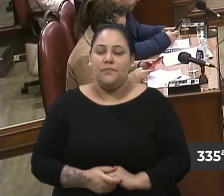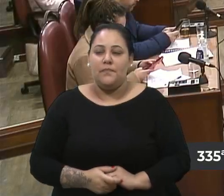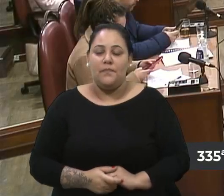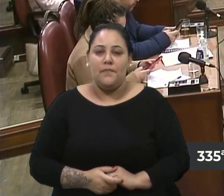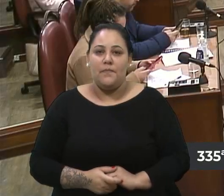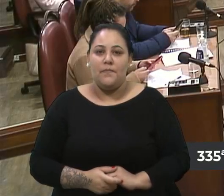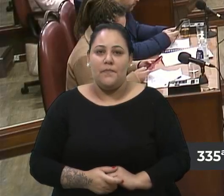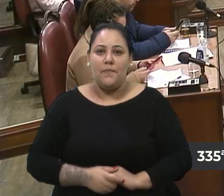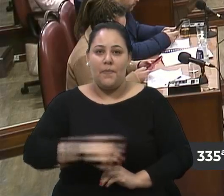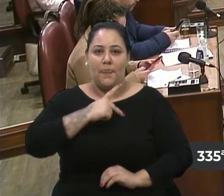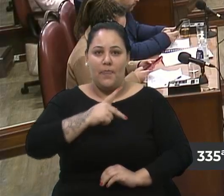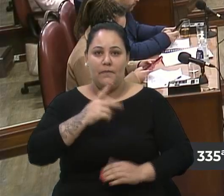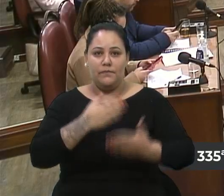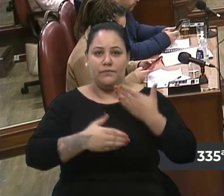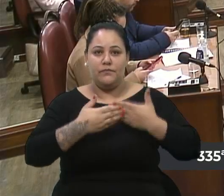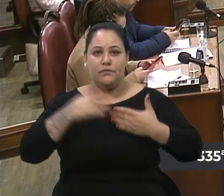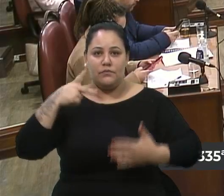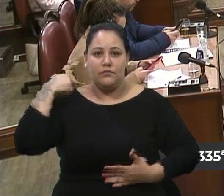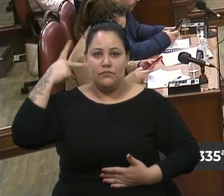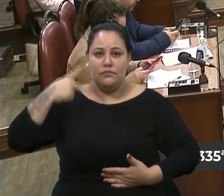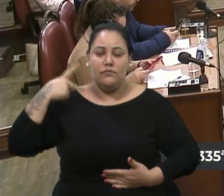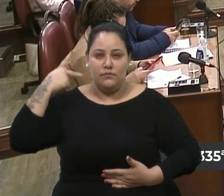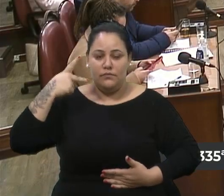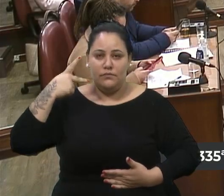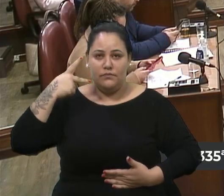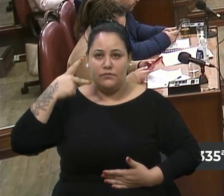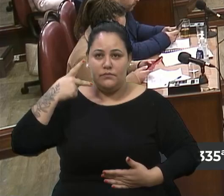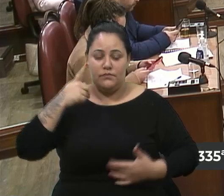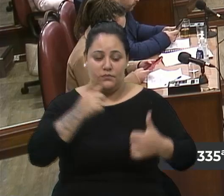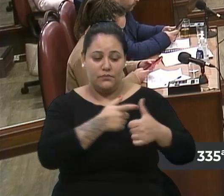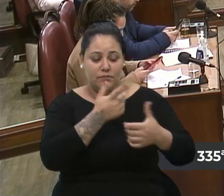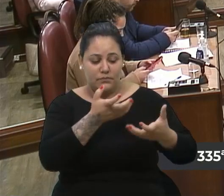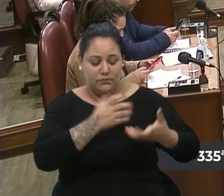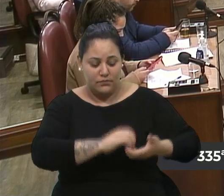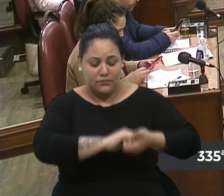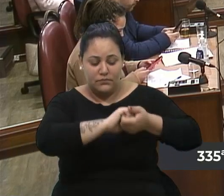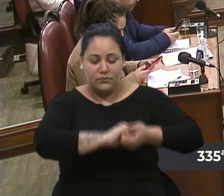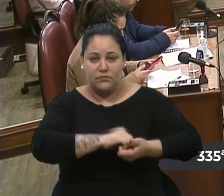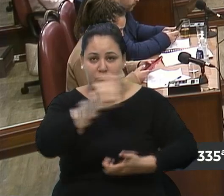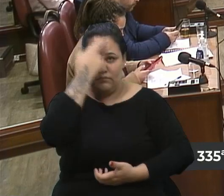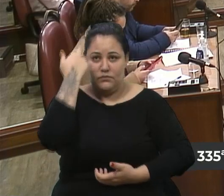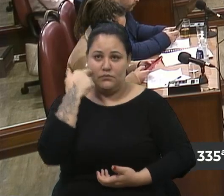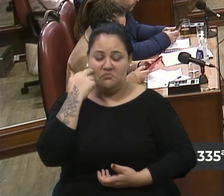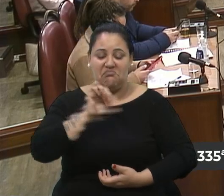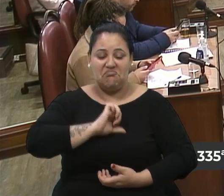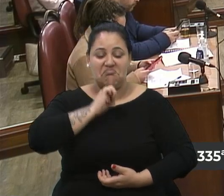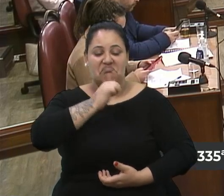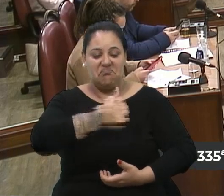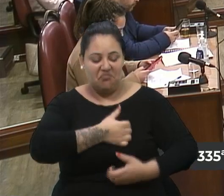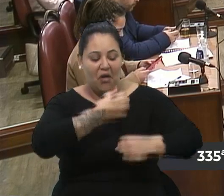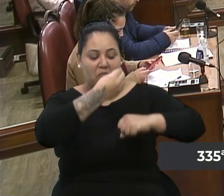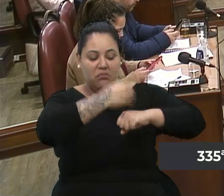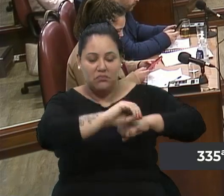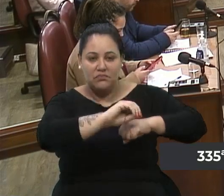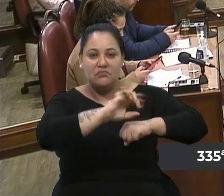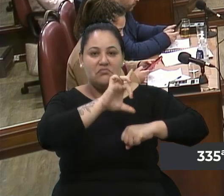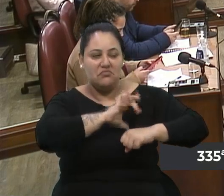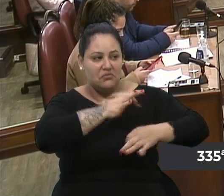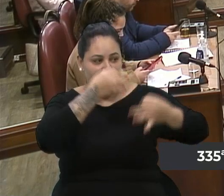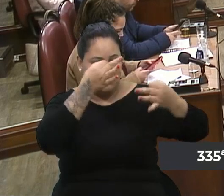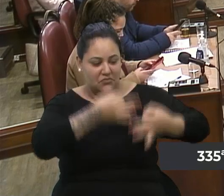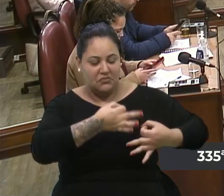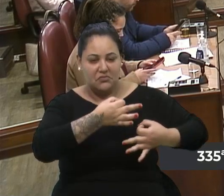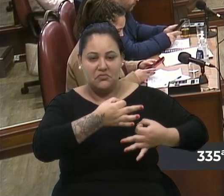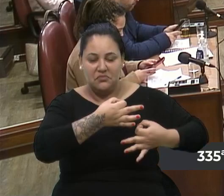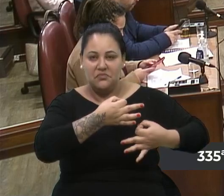Senhor presidente, senhoras vereadoras, senhores vereadores, primeiramente cumprimentar o vereador Rafael pela iniciativa e eu tenho convicção, vereador Rafael, que a gente